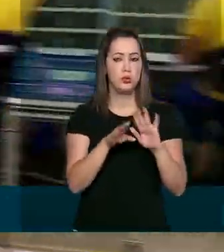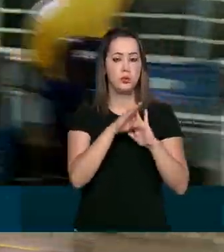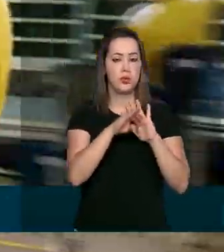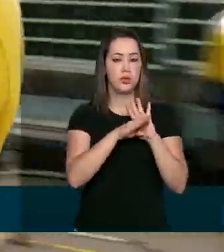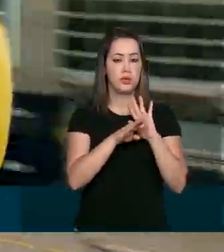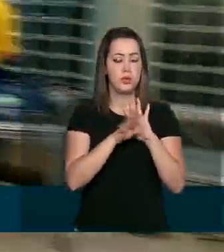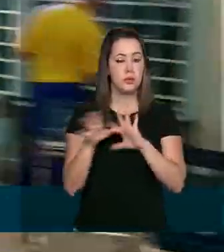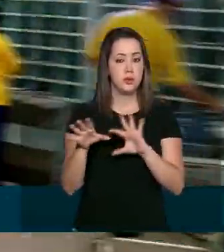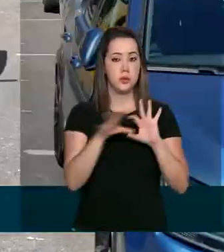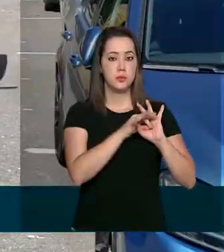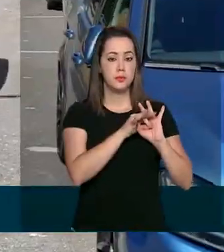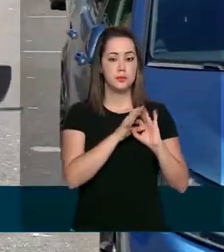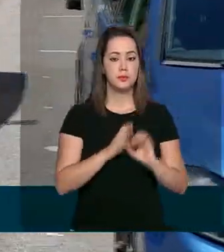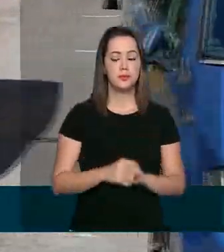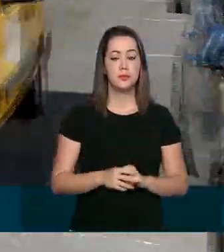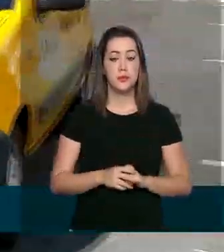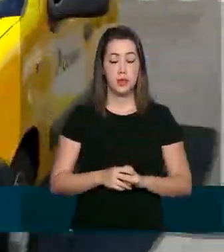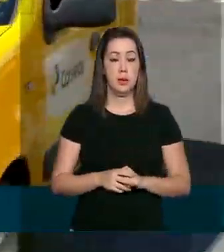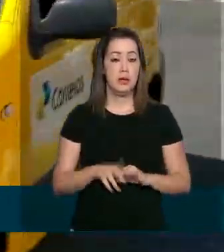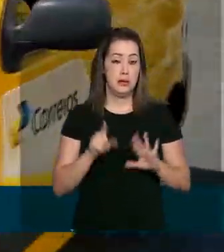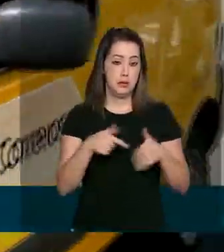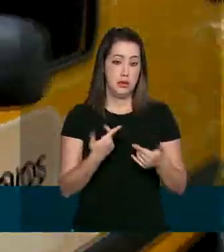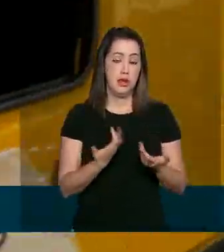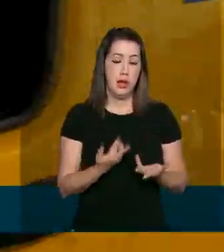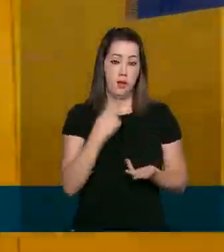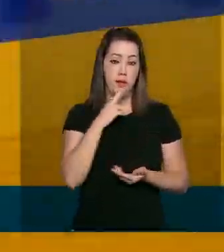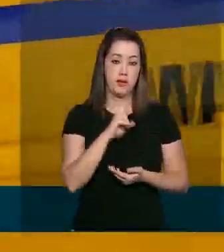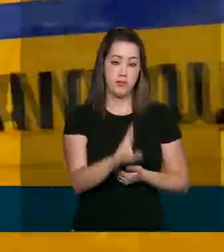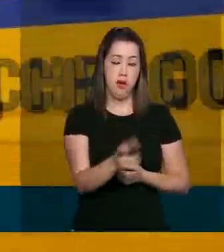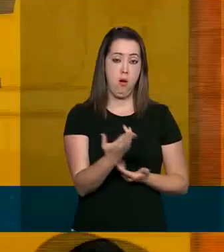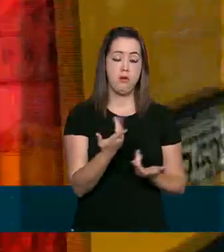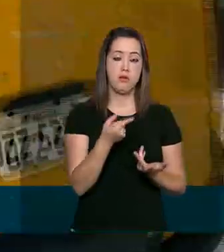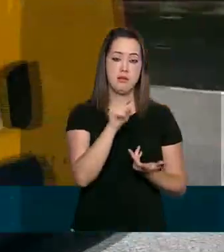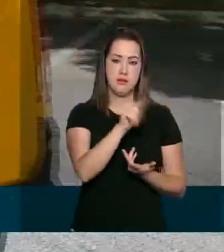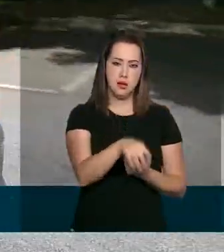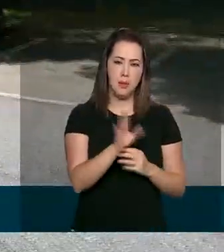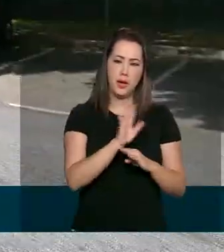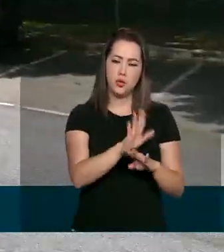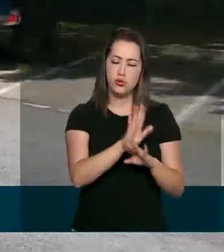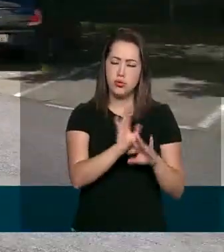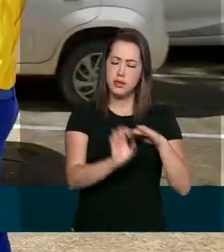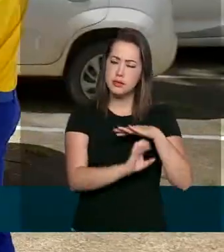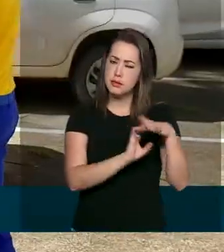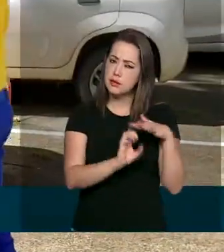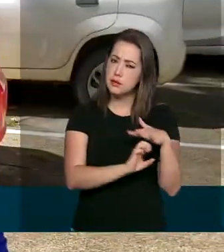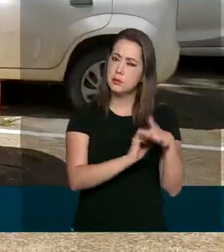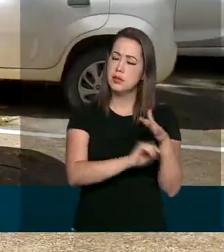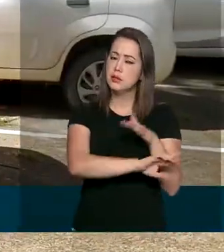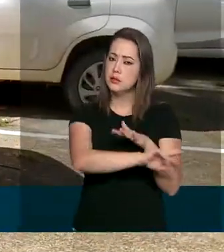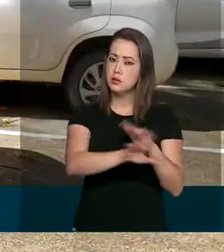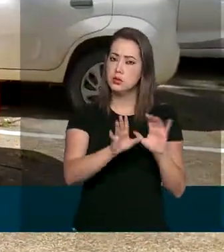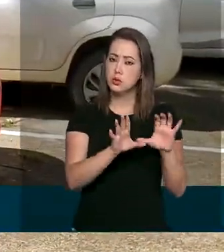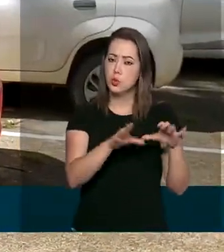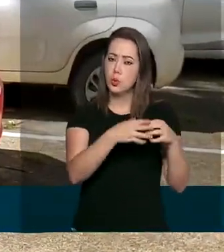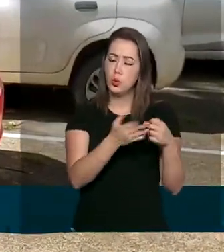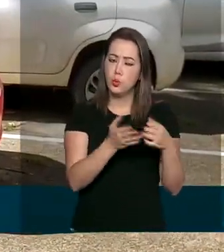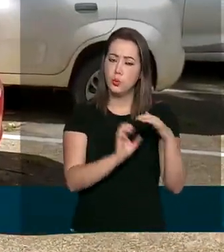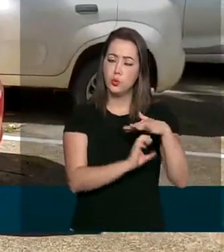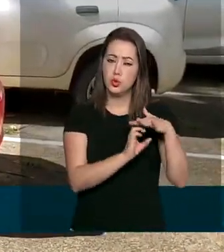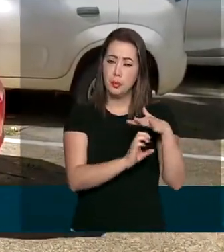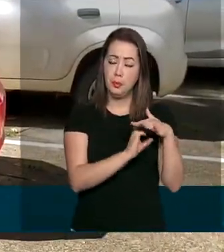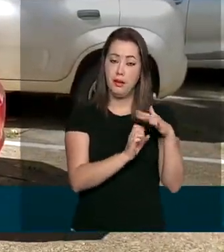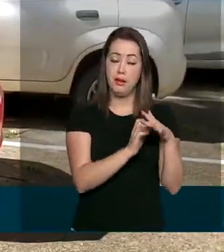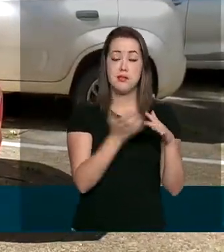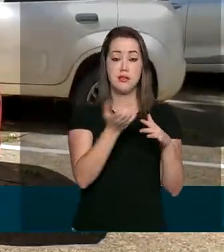Aproxime, que é um pacote de soluções para ajudar esses pequenos e médios empresários que